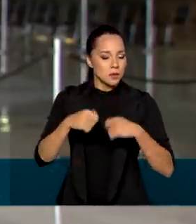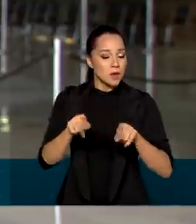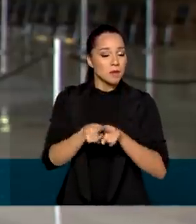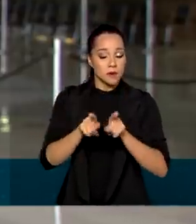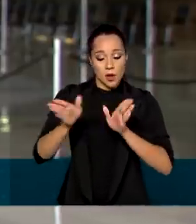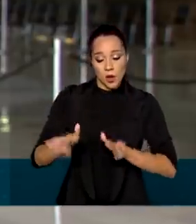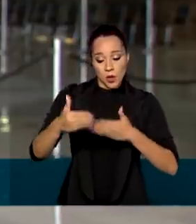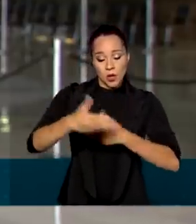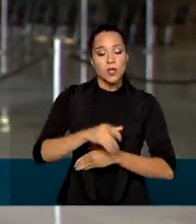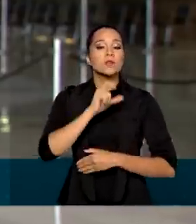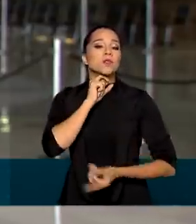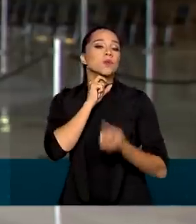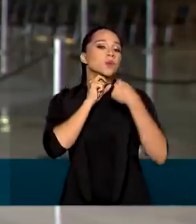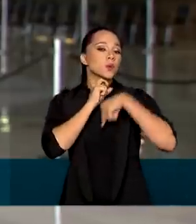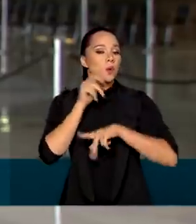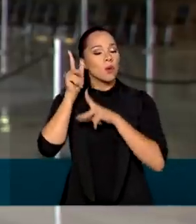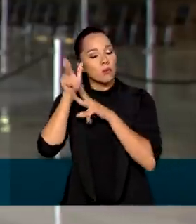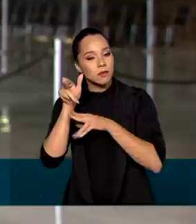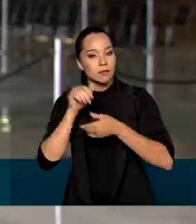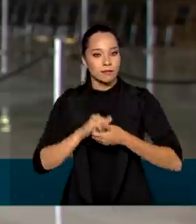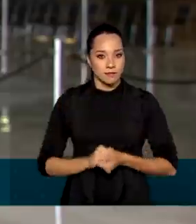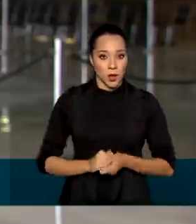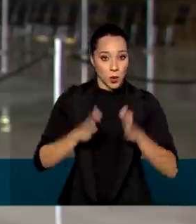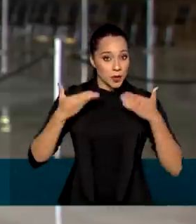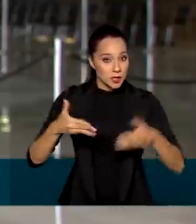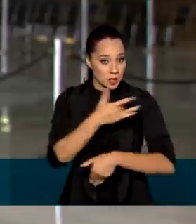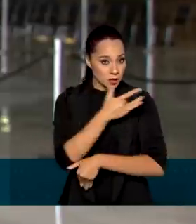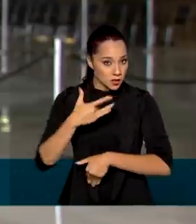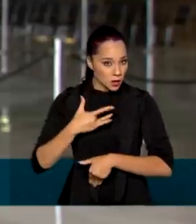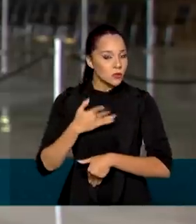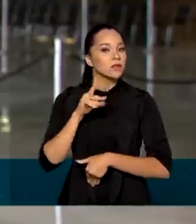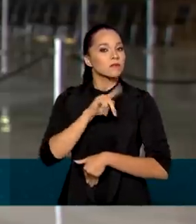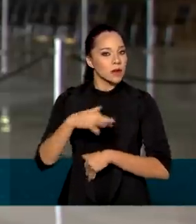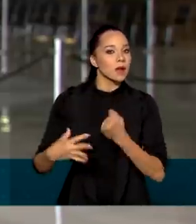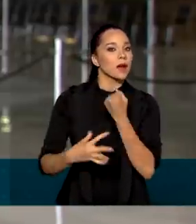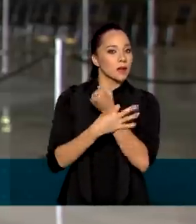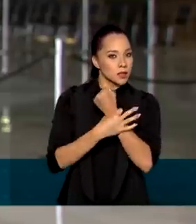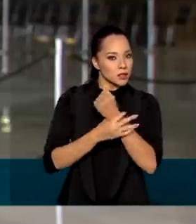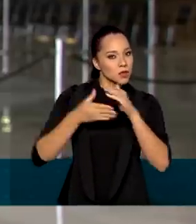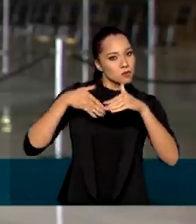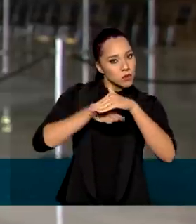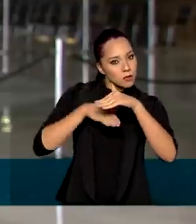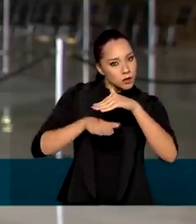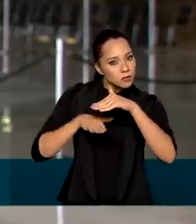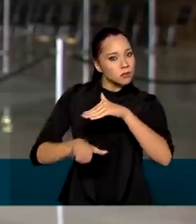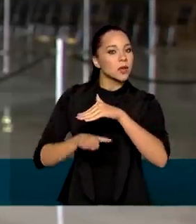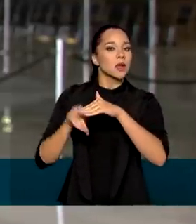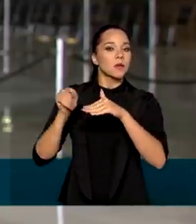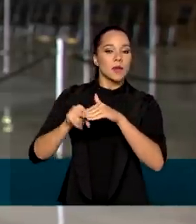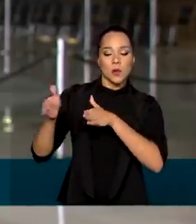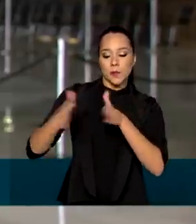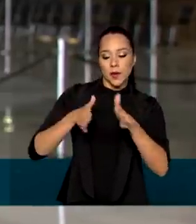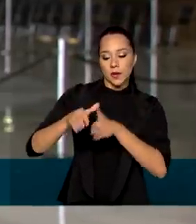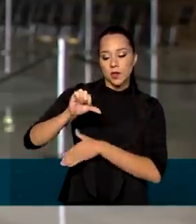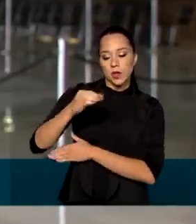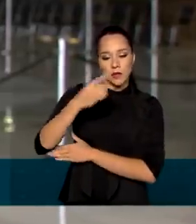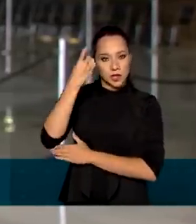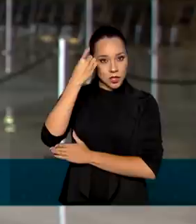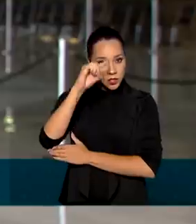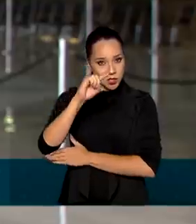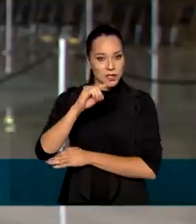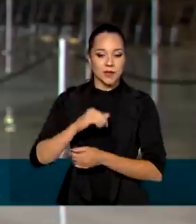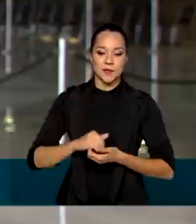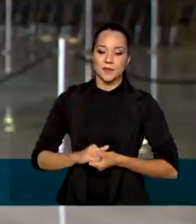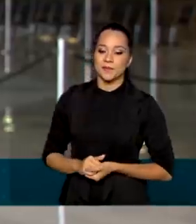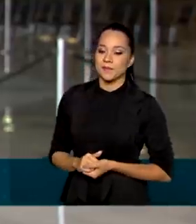chamado kit entubação. Com isso, o Ministério da Saúde deve garantir o estoque desses insumos pelo período de 90 dias,